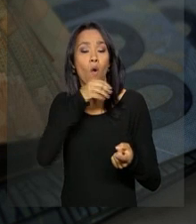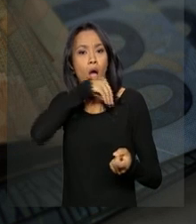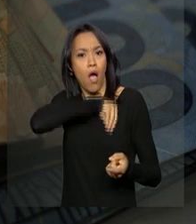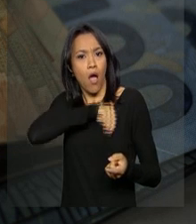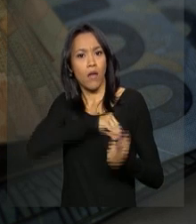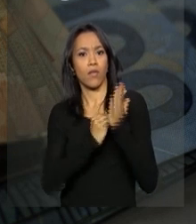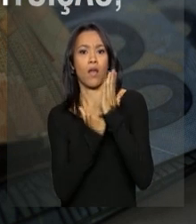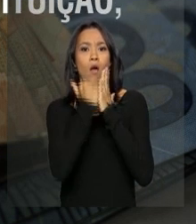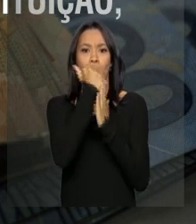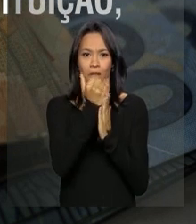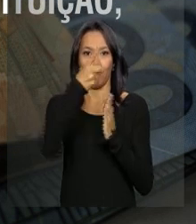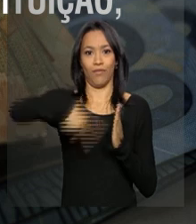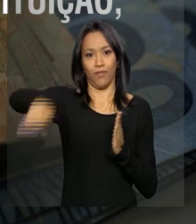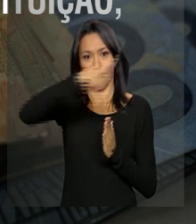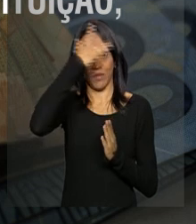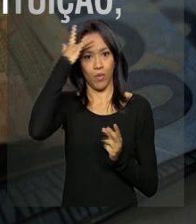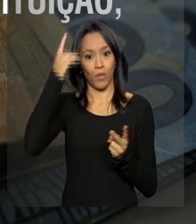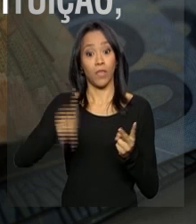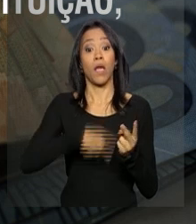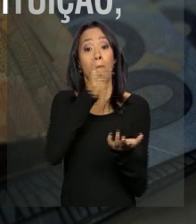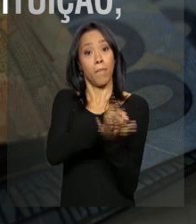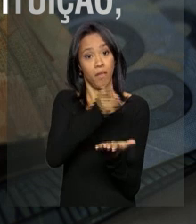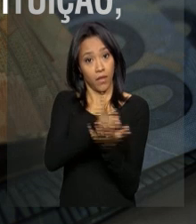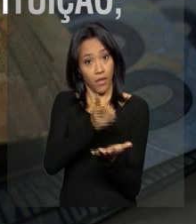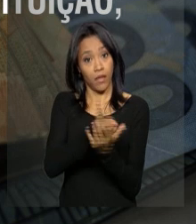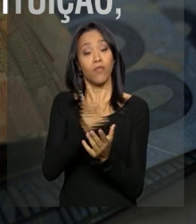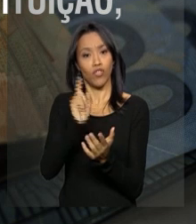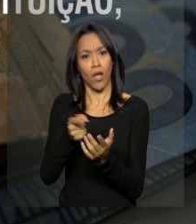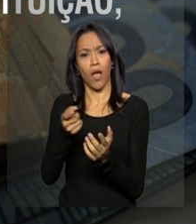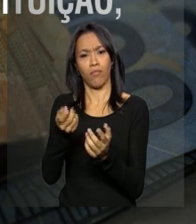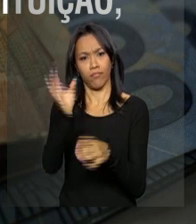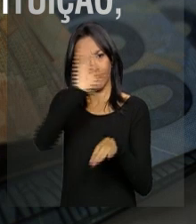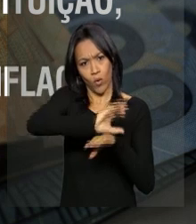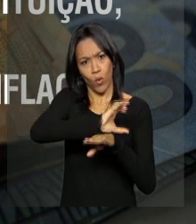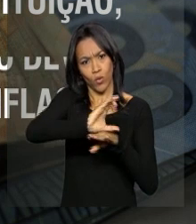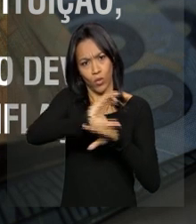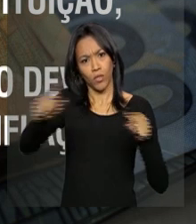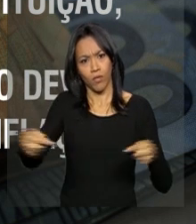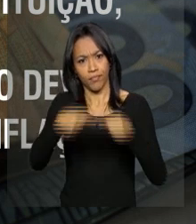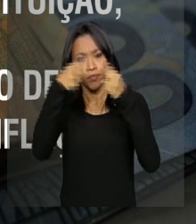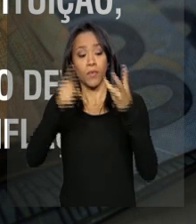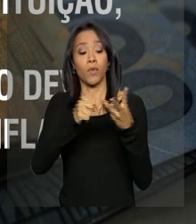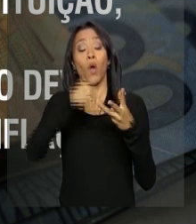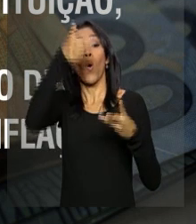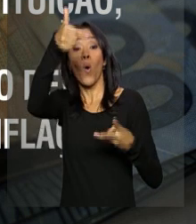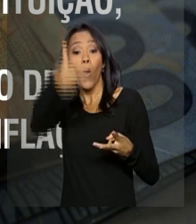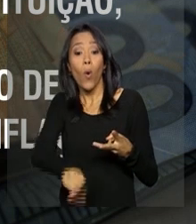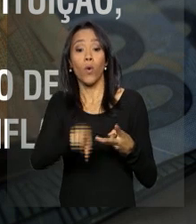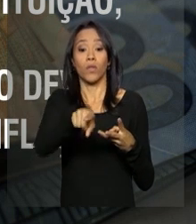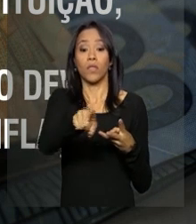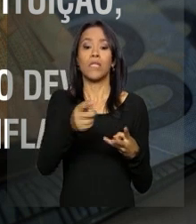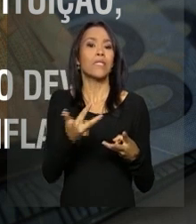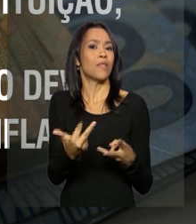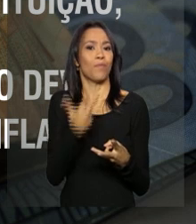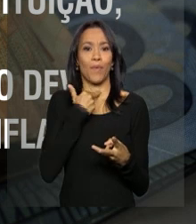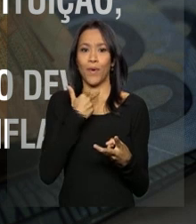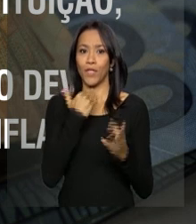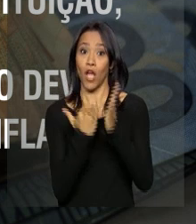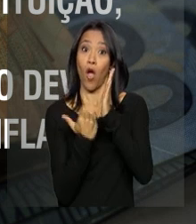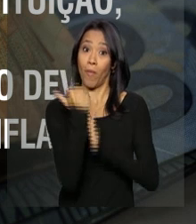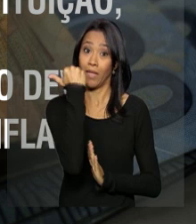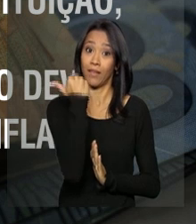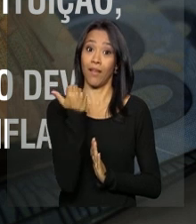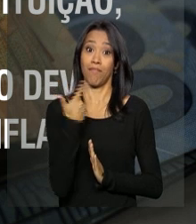remuneração. Ficam mantidos os ajustes previstos na Constituição. Outras despesas correntes não devem aumentar